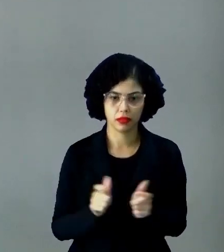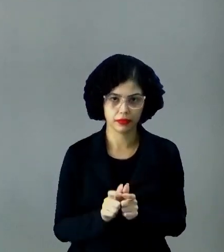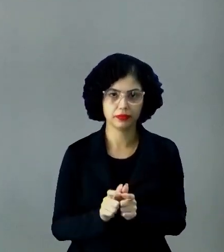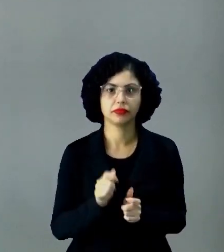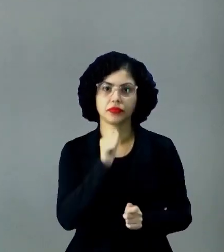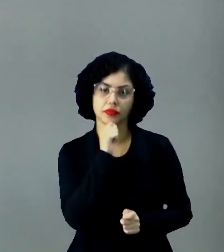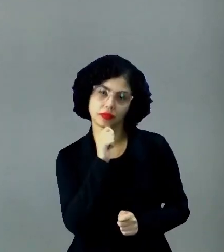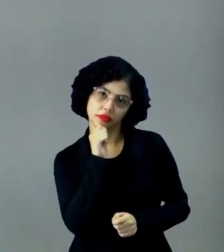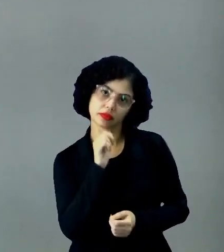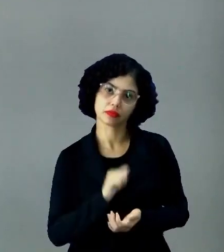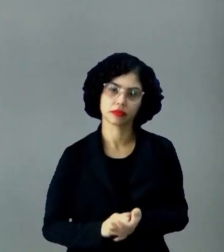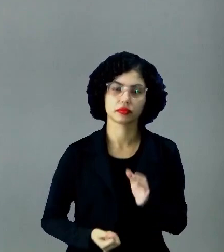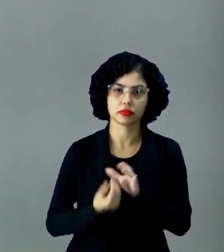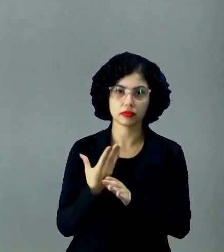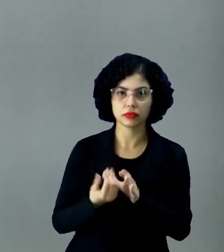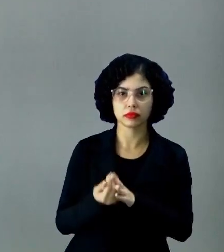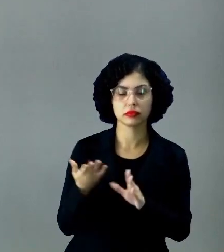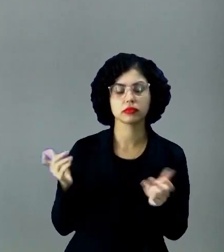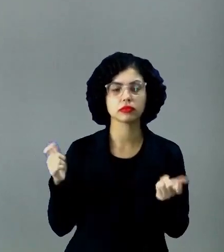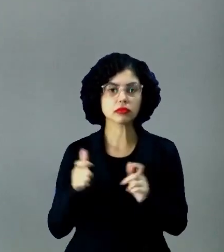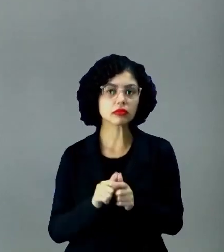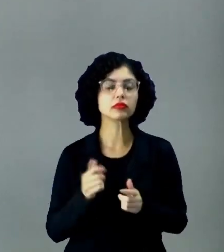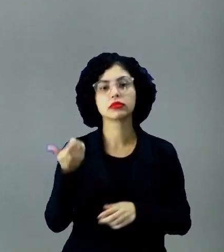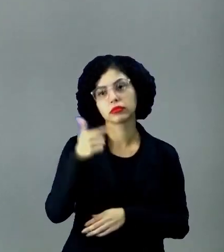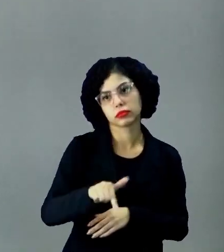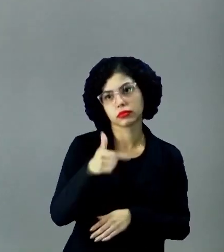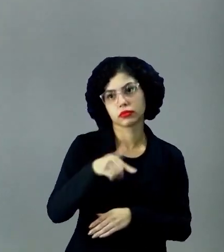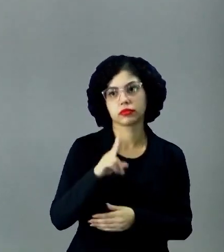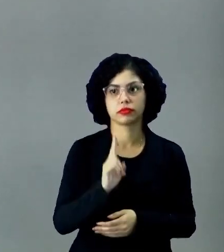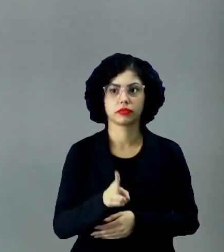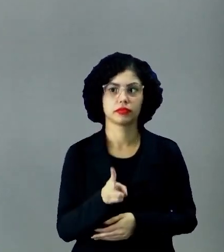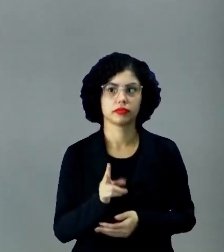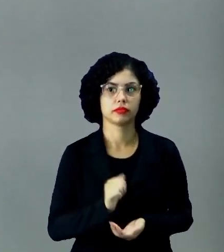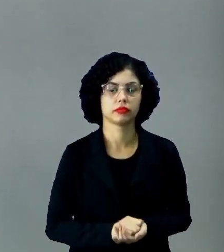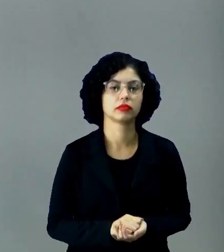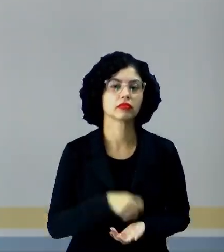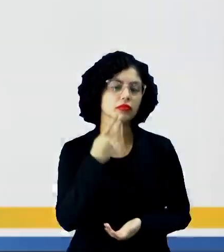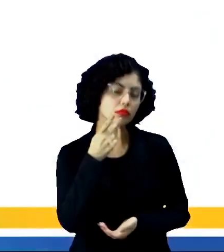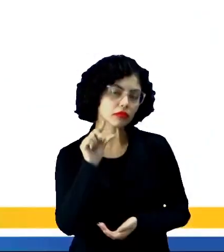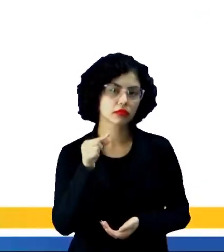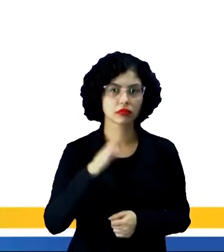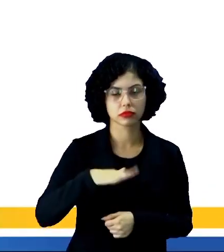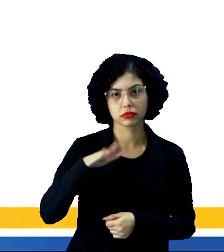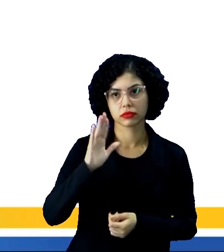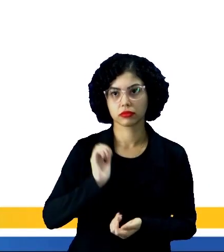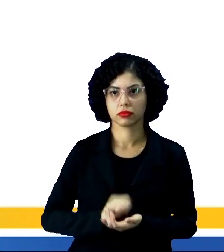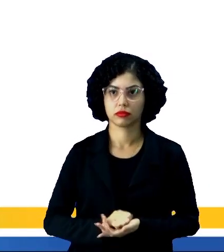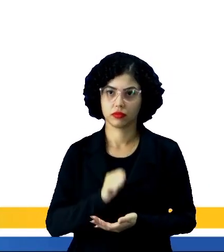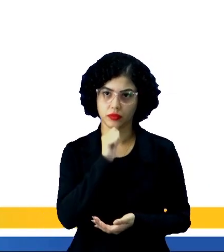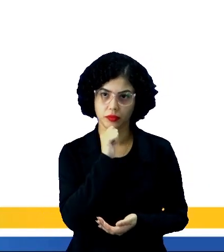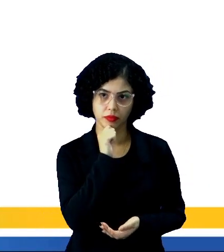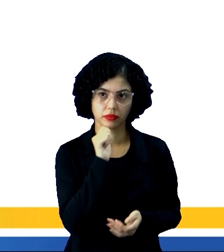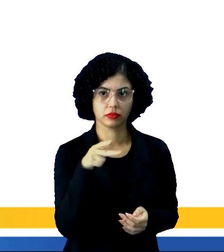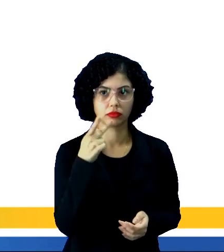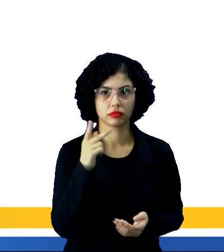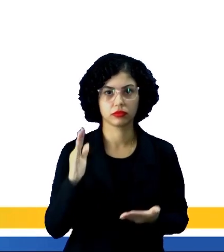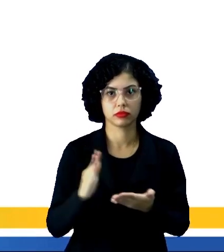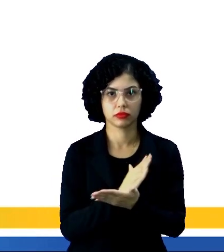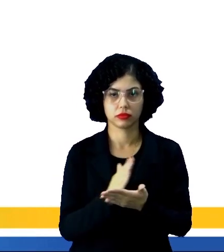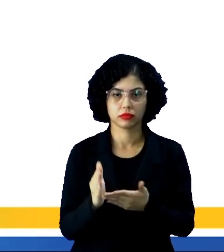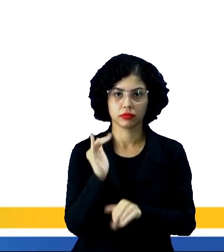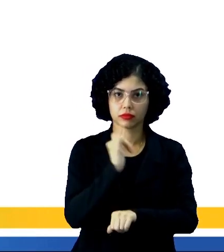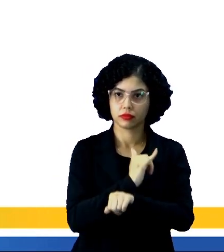resumida, sem ser prolixo, sem ser redundante e repetitivo. Vamos falar mais um pouquinho da notícia para a gente falar sobre algumas